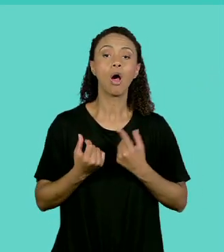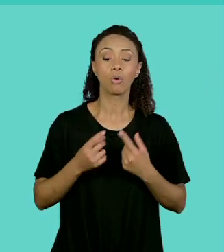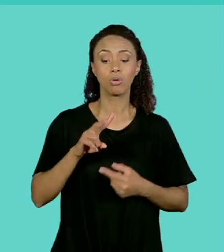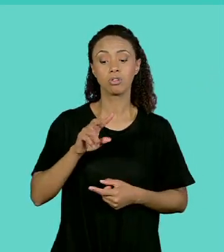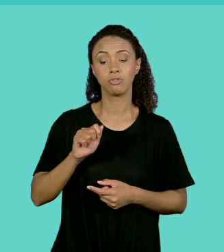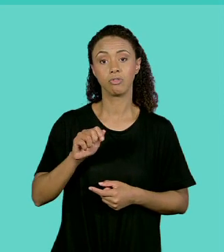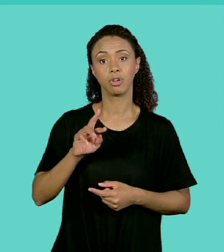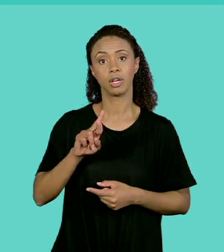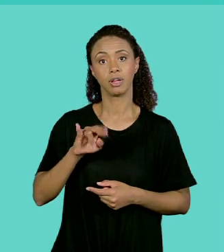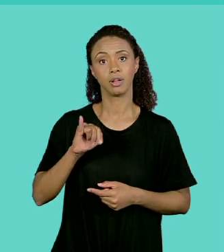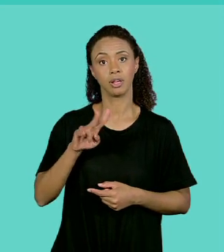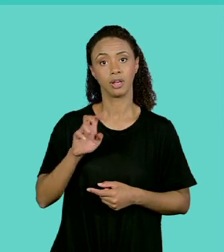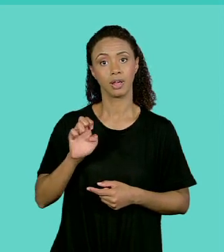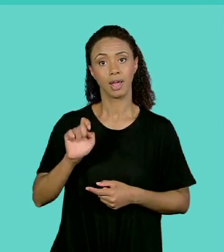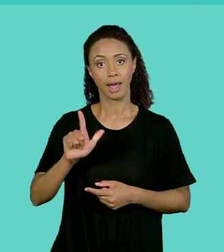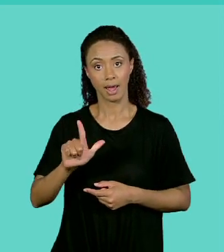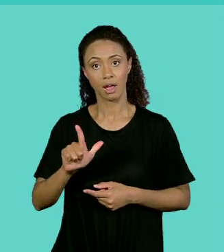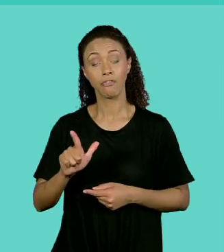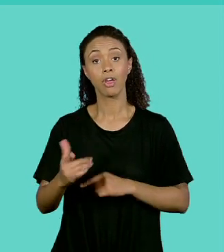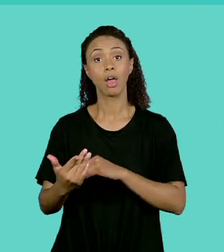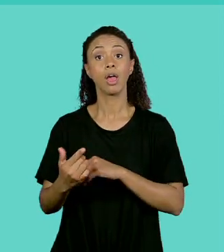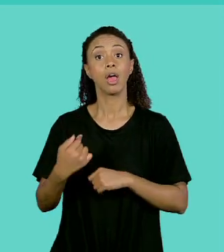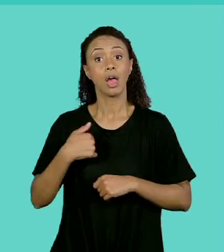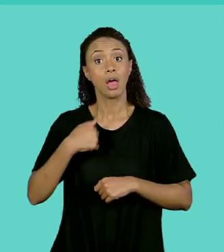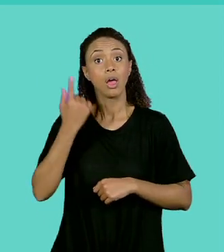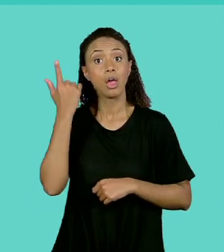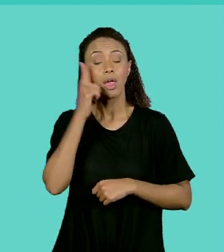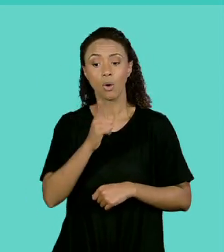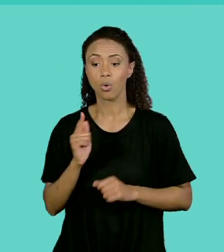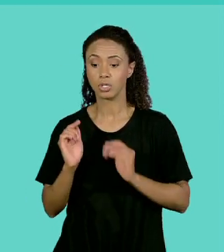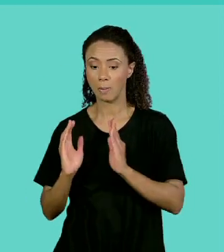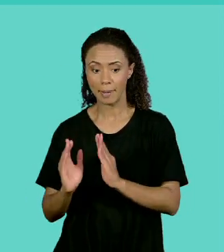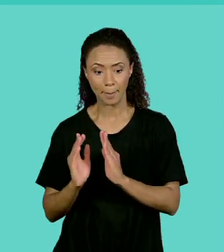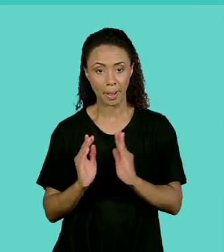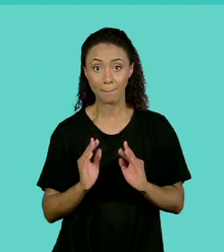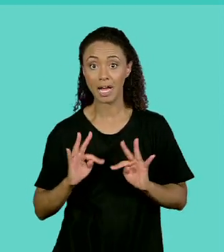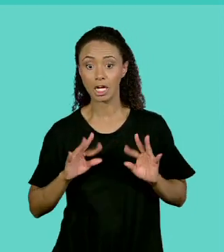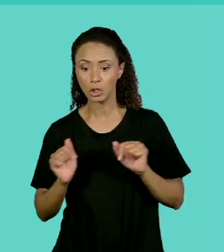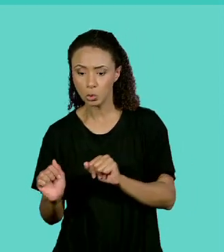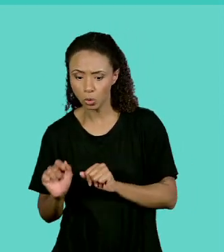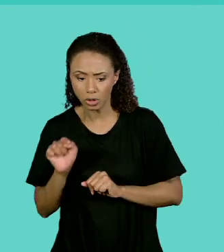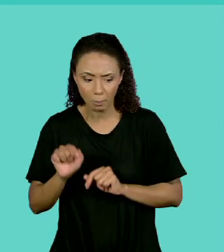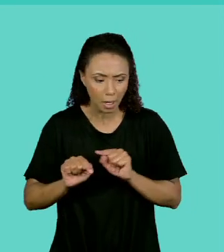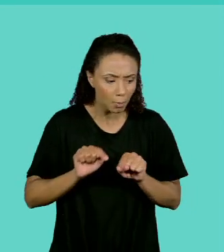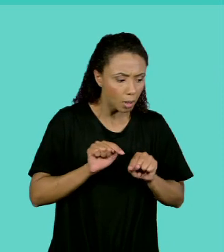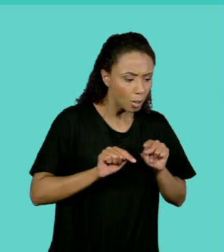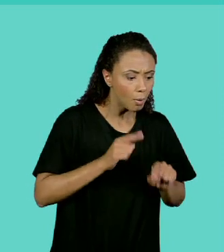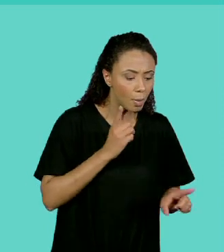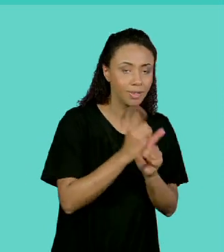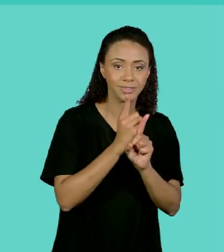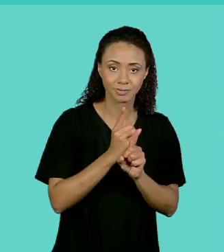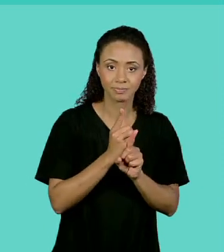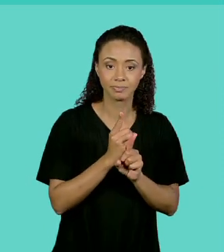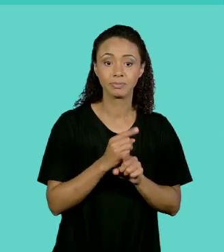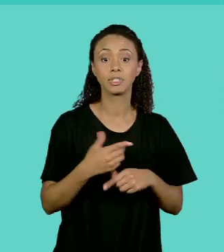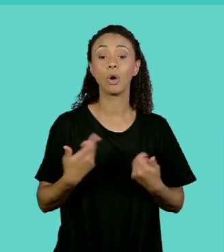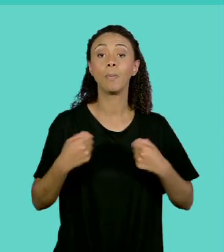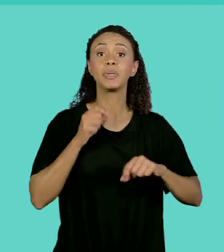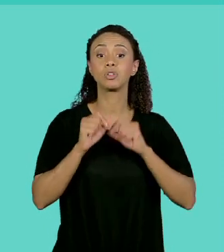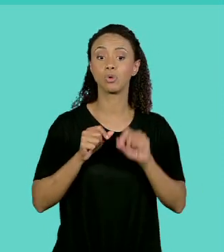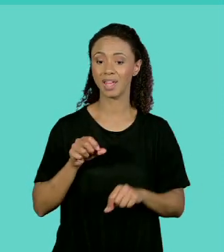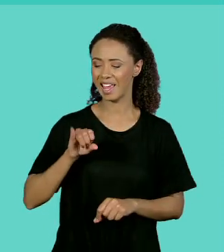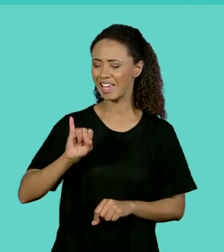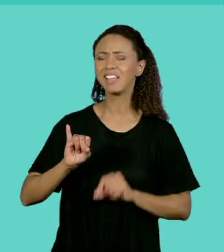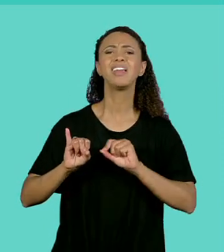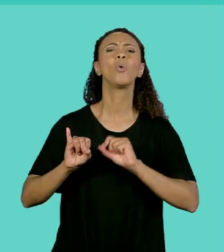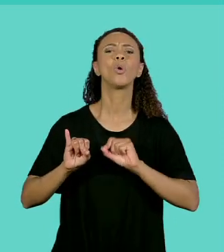andar por todo o trem. Então eu vou chamar essa variável de I e ela vai ser do tipo inteiro. I como inteiro. Então vamos para o